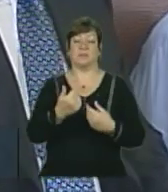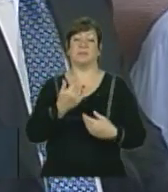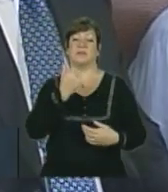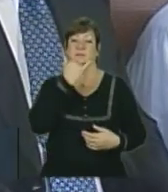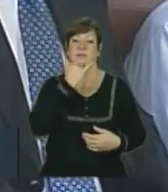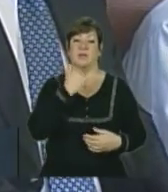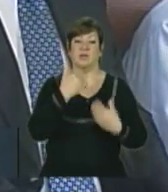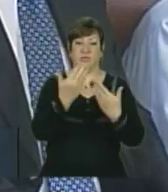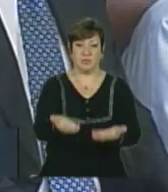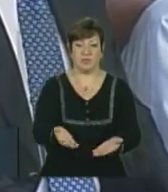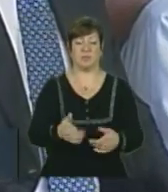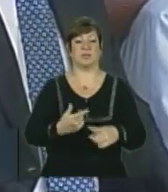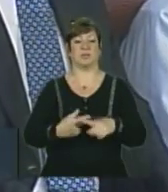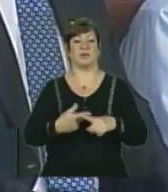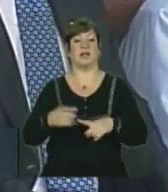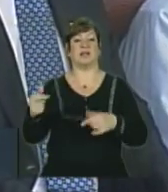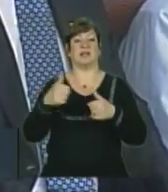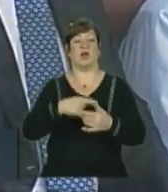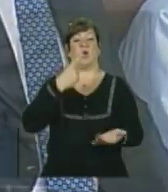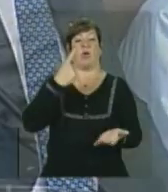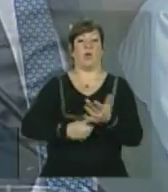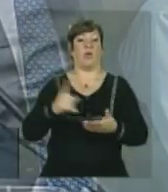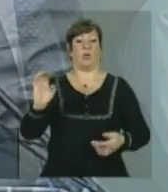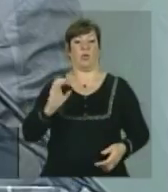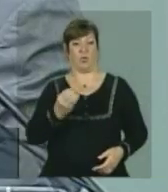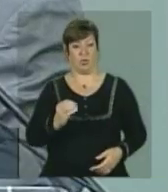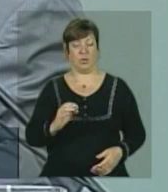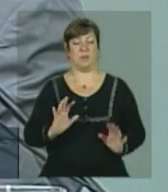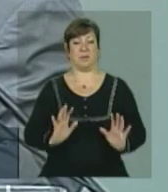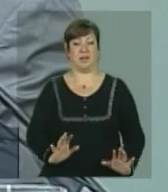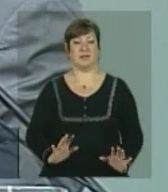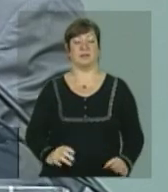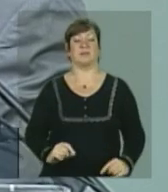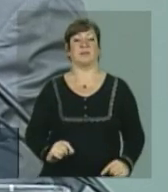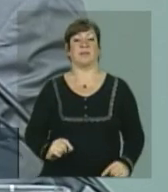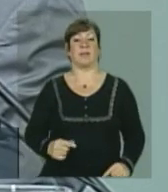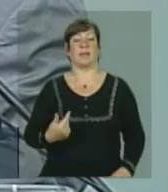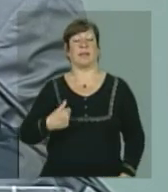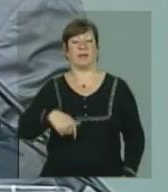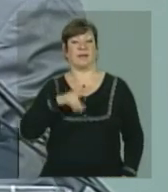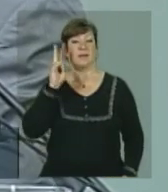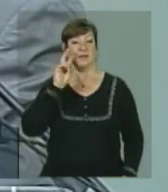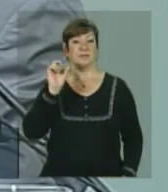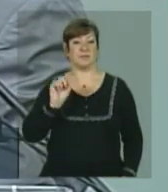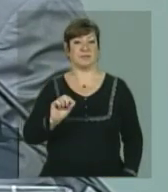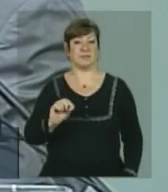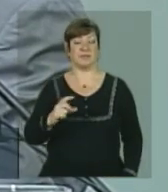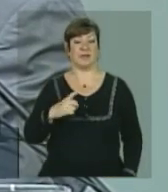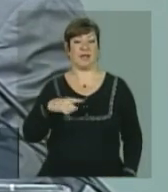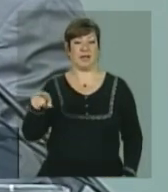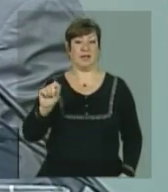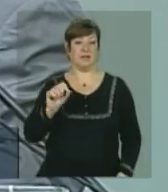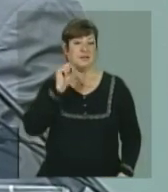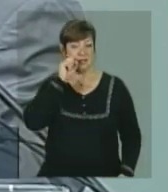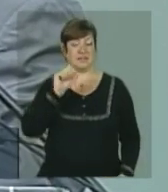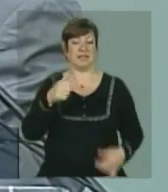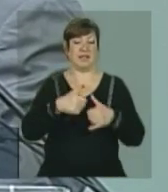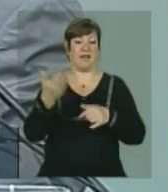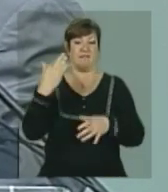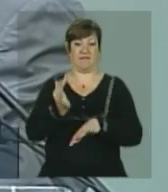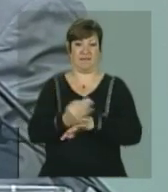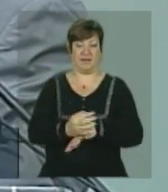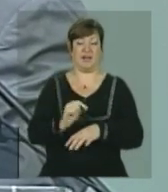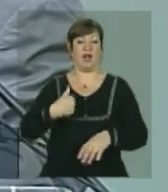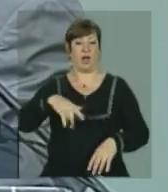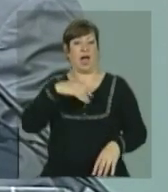presente, porque ele está em outro compromisso no Rio Grande do Sul. E é onde, ali, o senador Francisco Dornelis estava de férias, mas ligamos para o